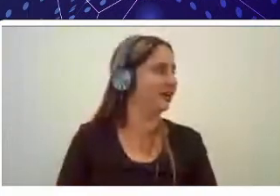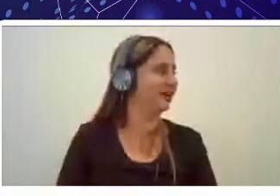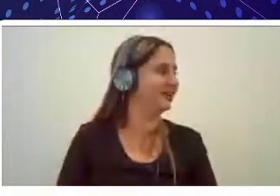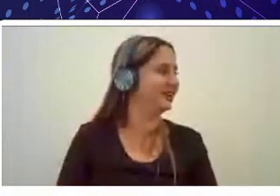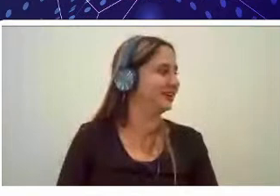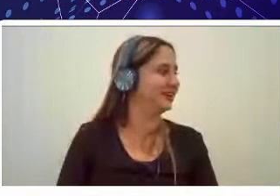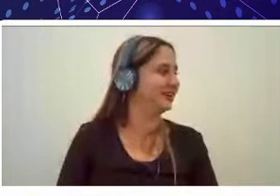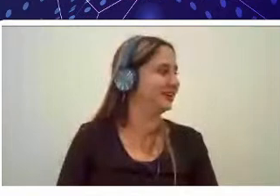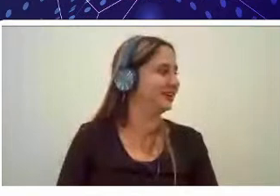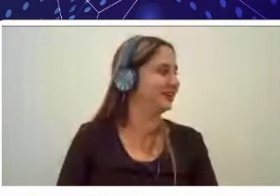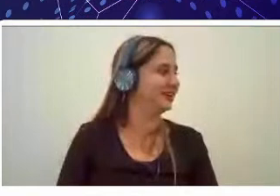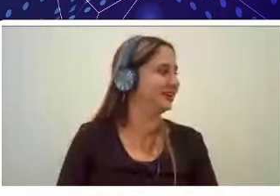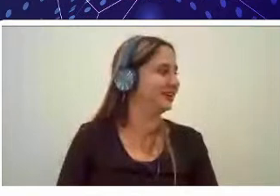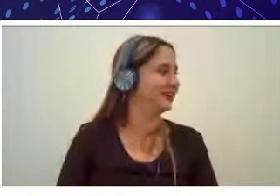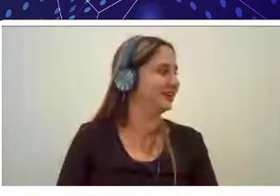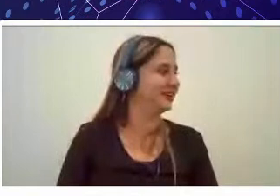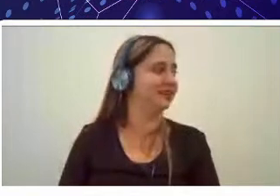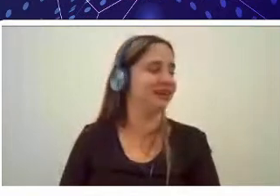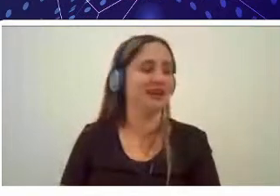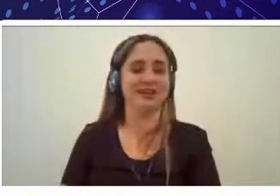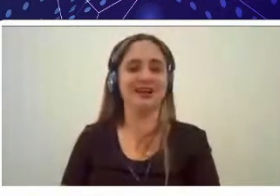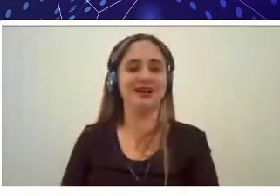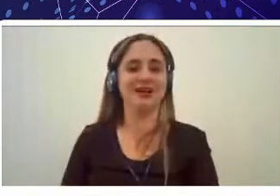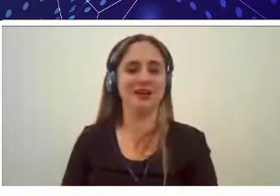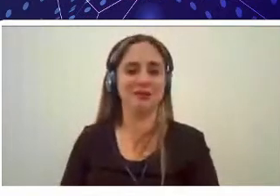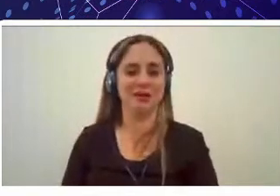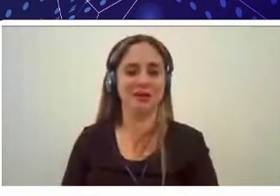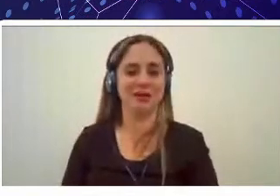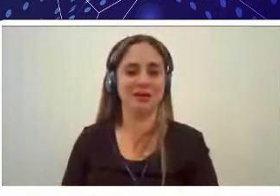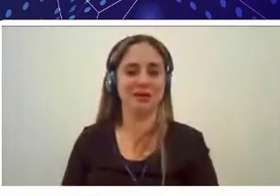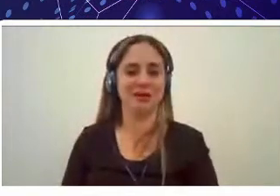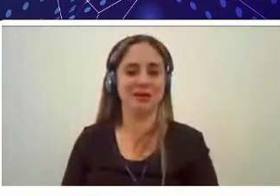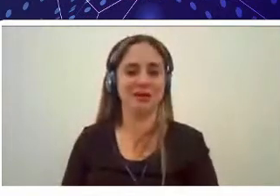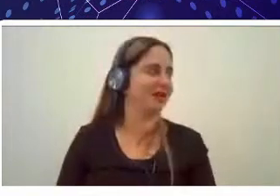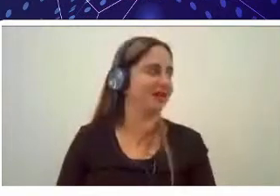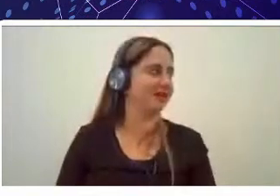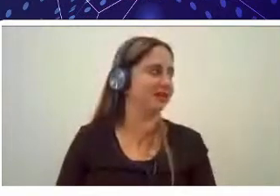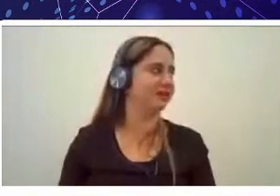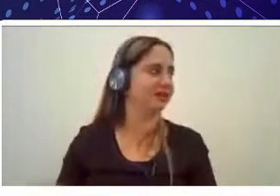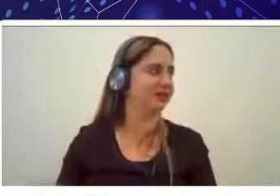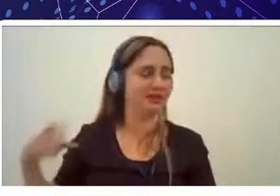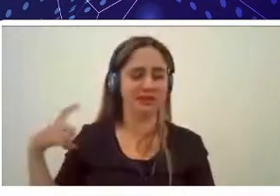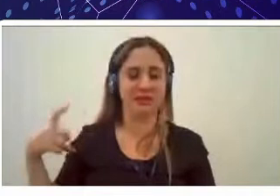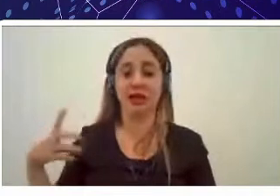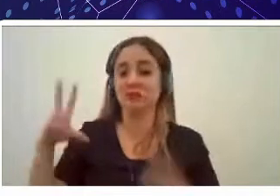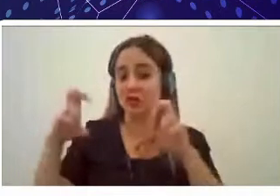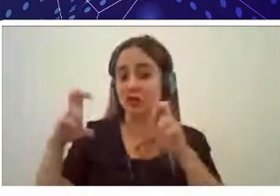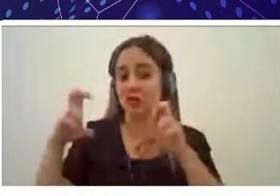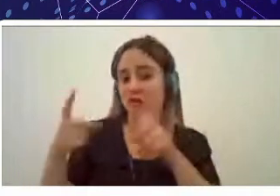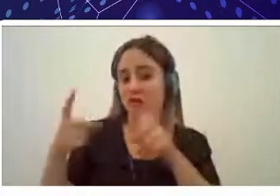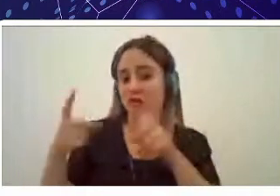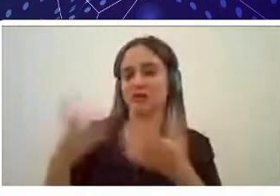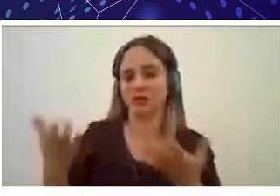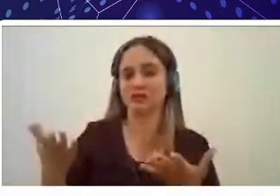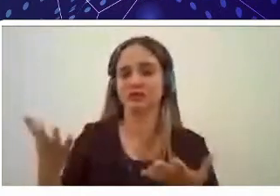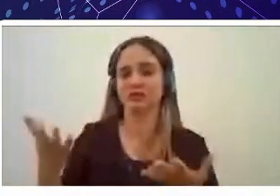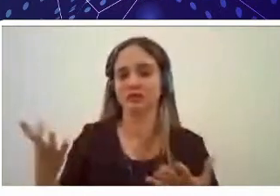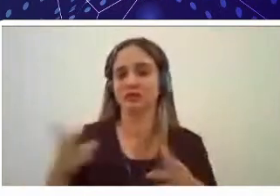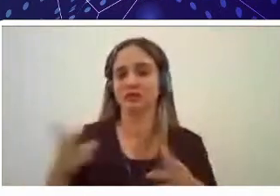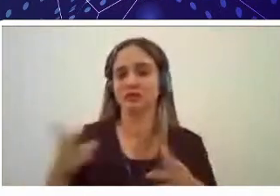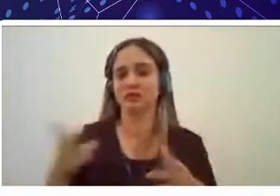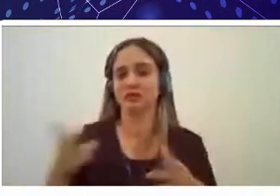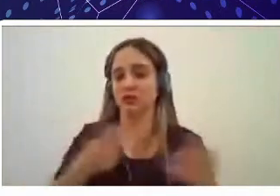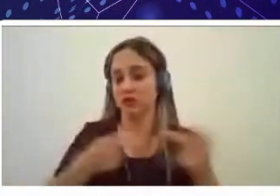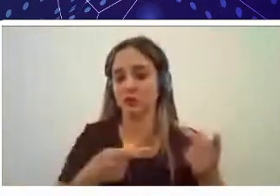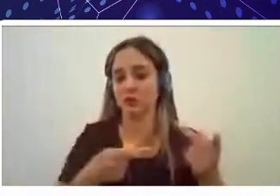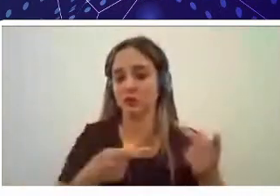Bom, vamos lá, voltando nessa questão dos projetos, então, assim como a engenharia de pesca, nós